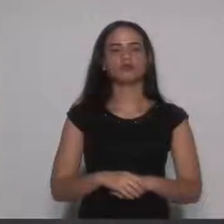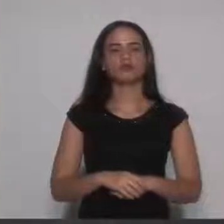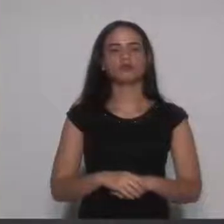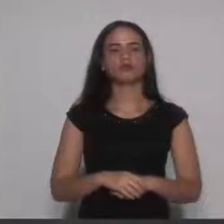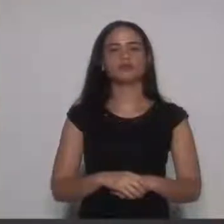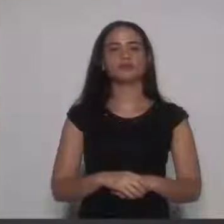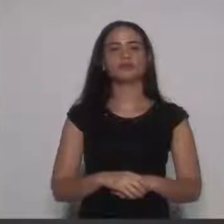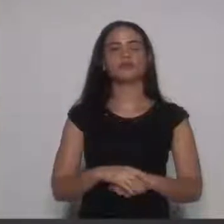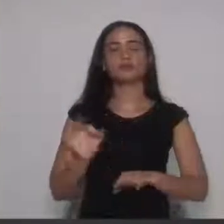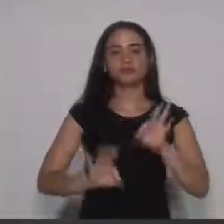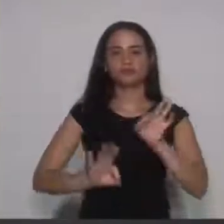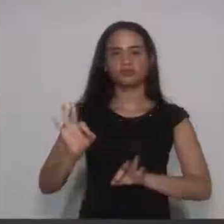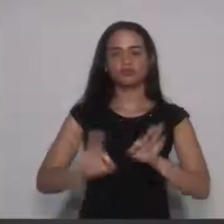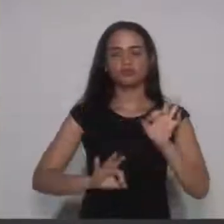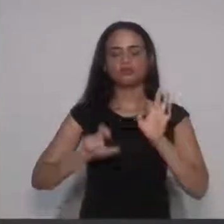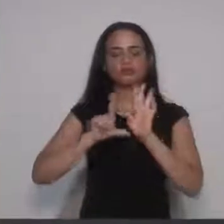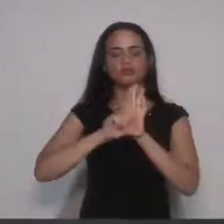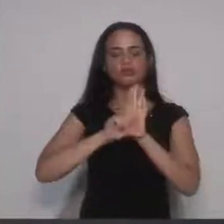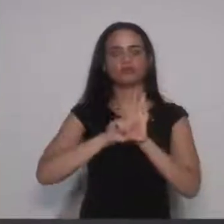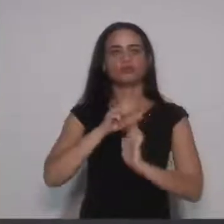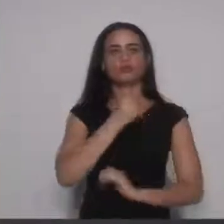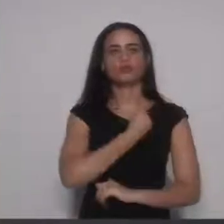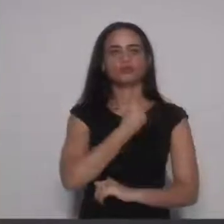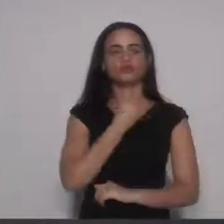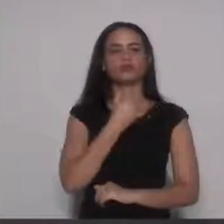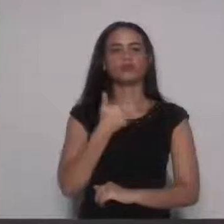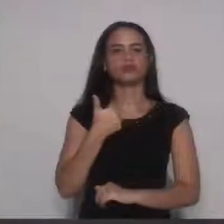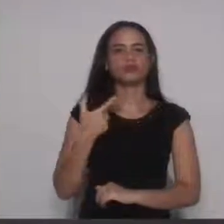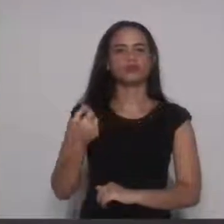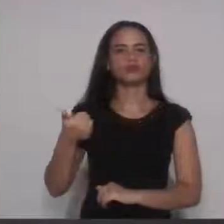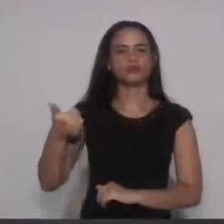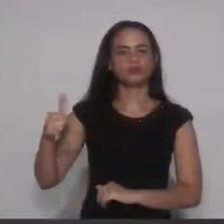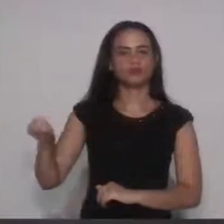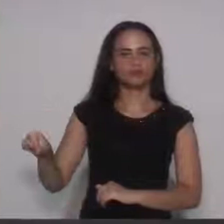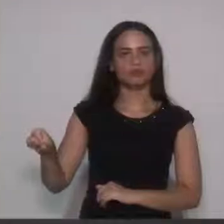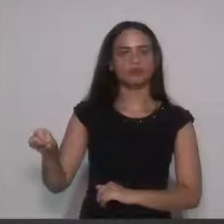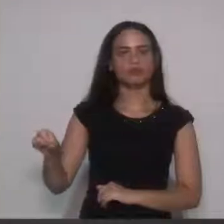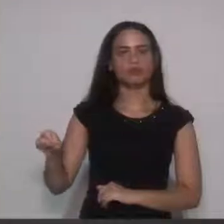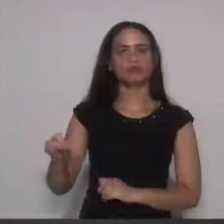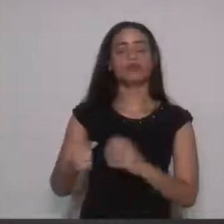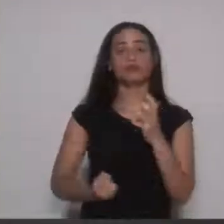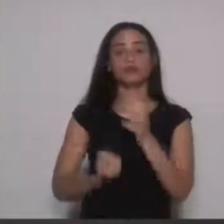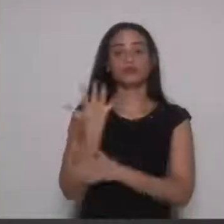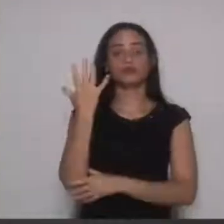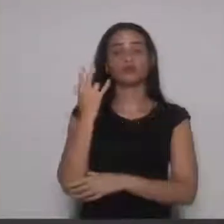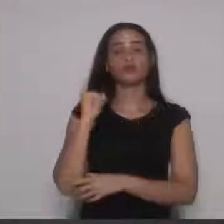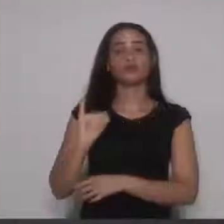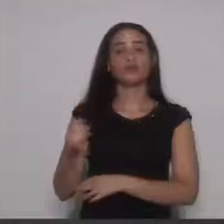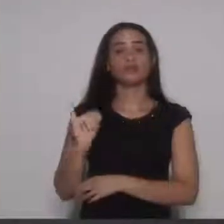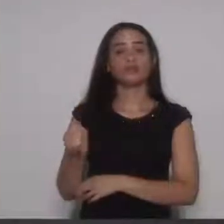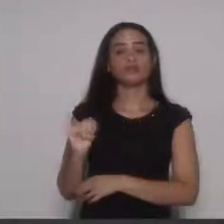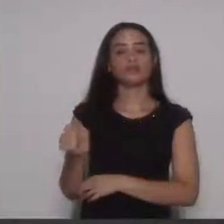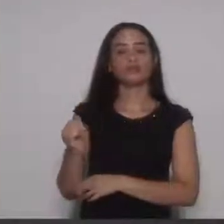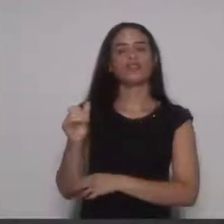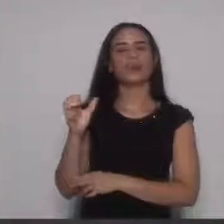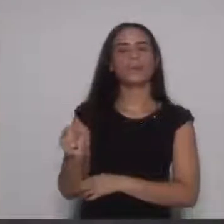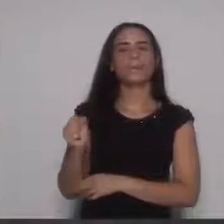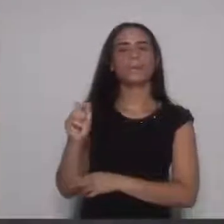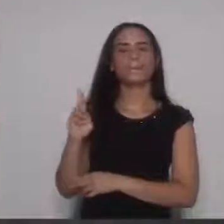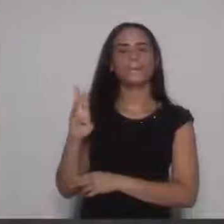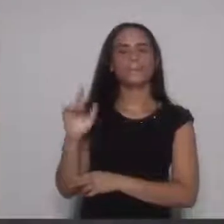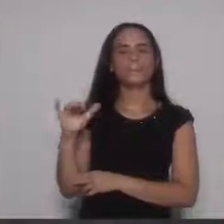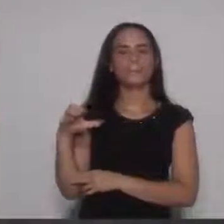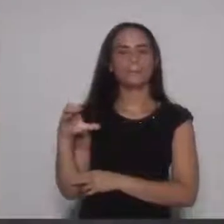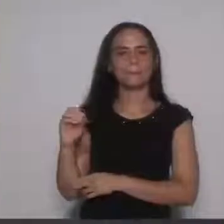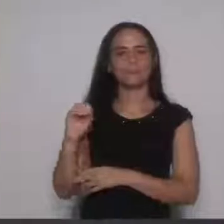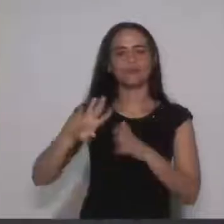Projeto de lei ordinária, número 1, 2019, institui o janeiro branco, no calendário do município de Vinhedo e